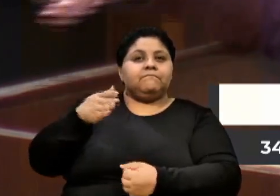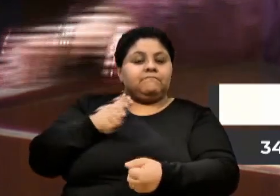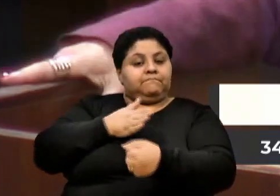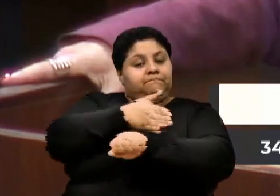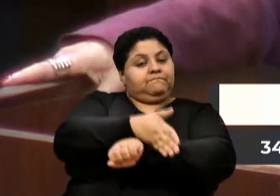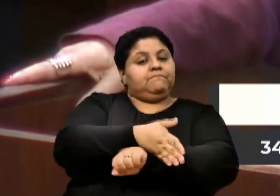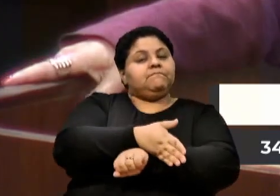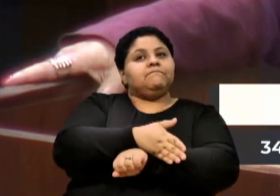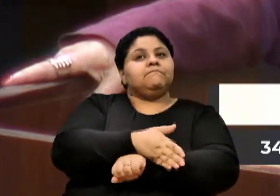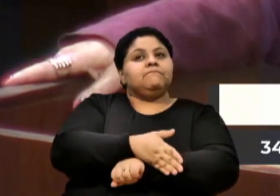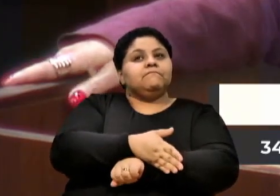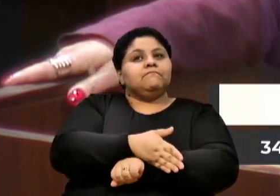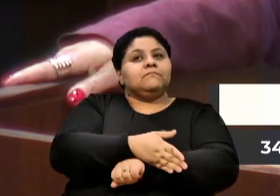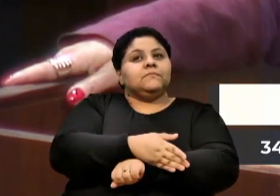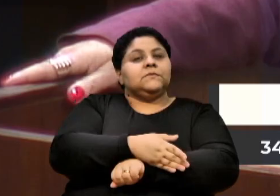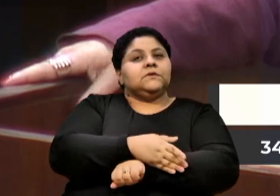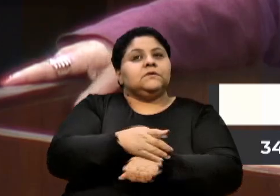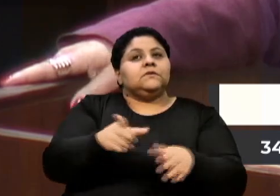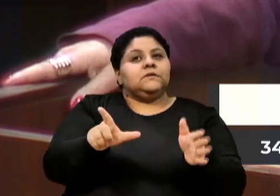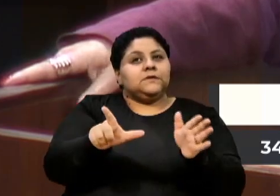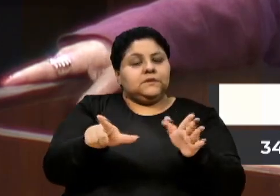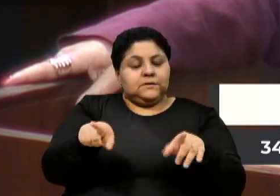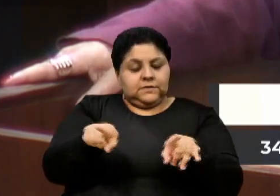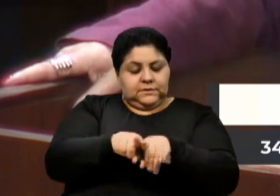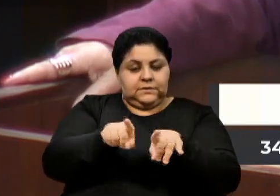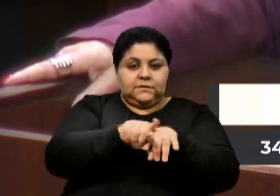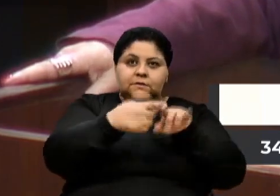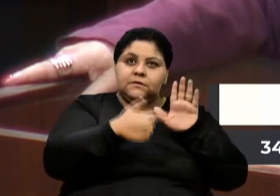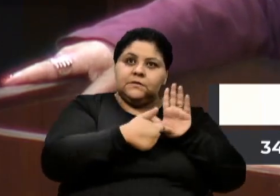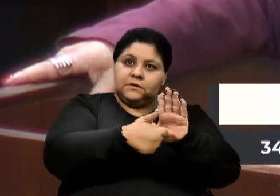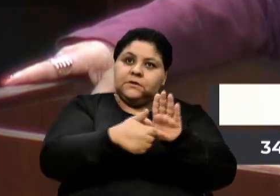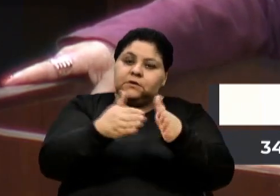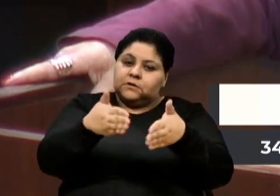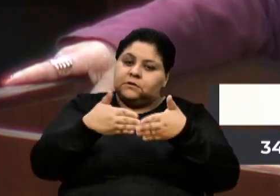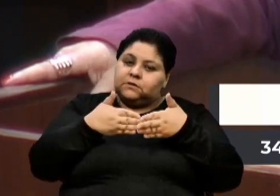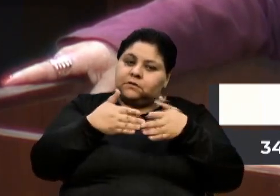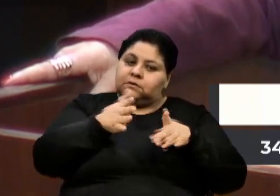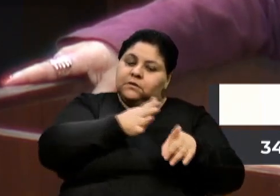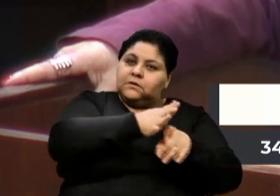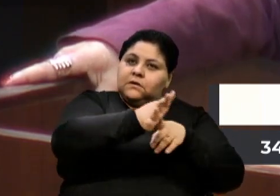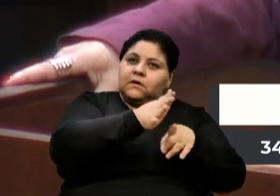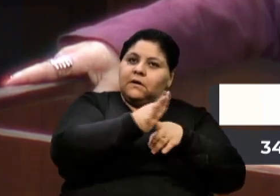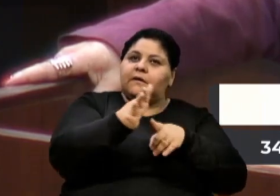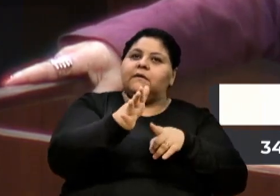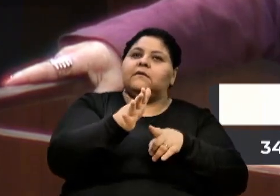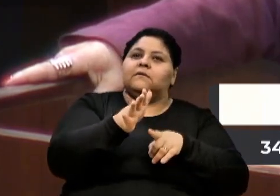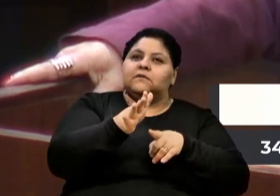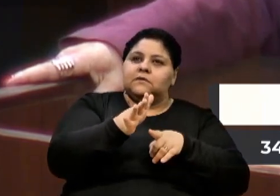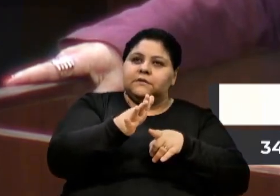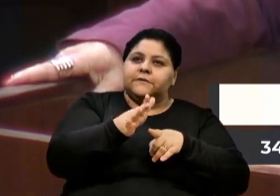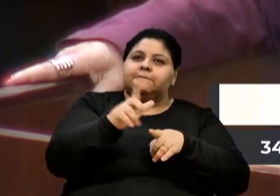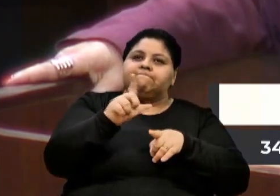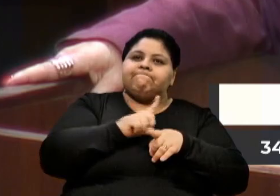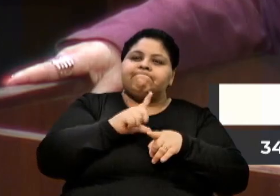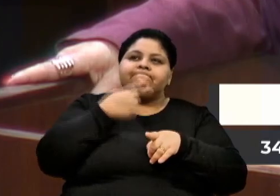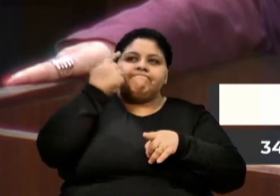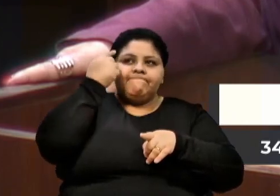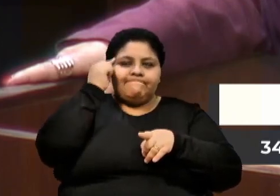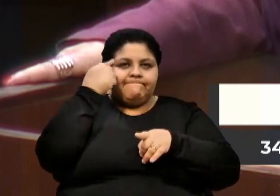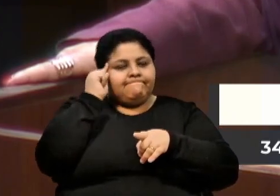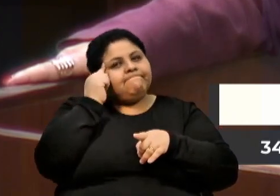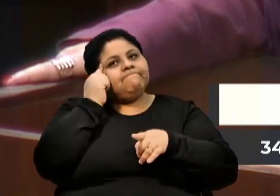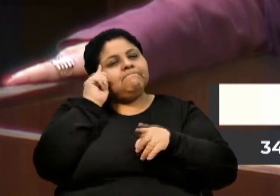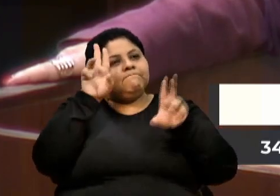pedido especial para a nossa demanda, para que realmente tenha um olhar específico para a